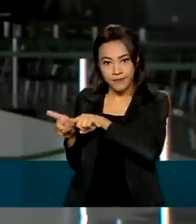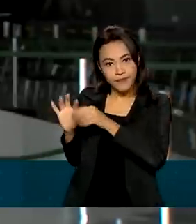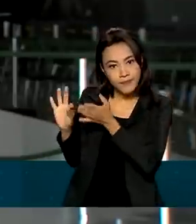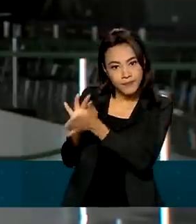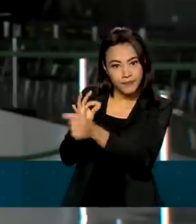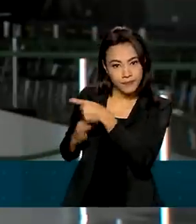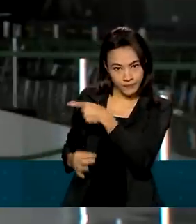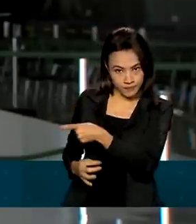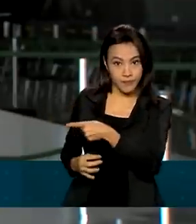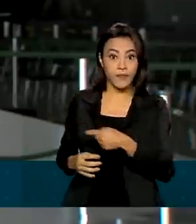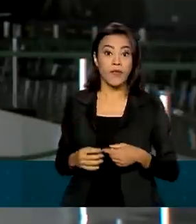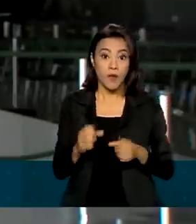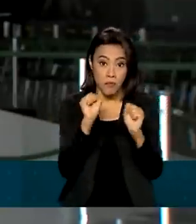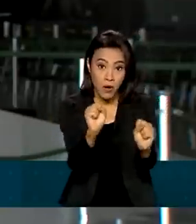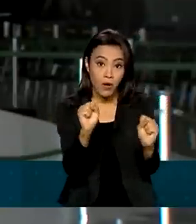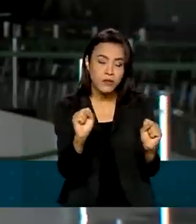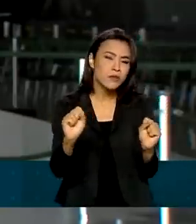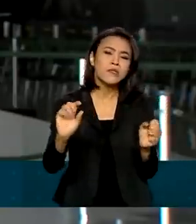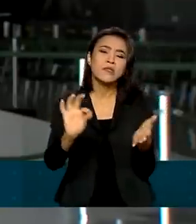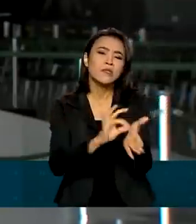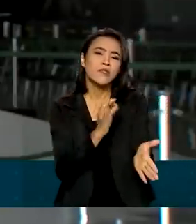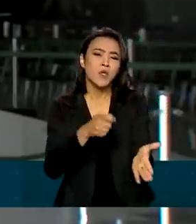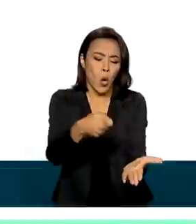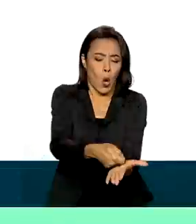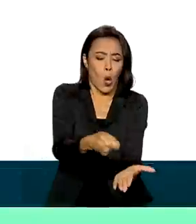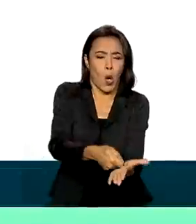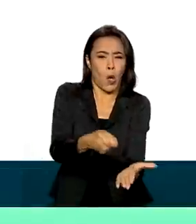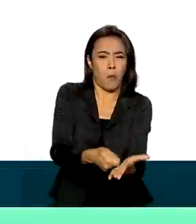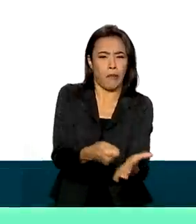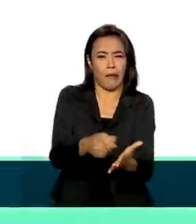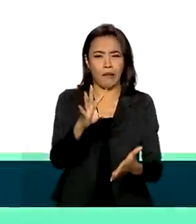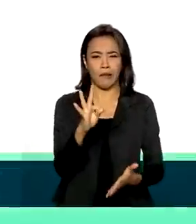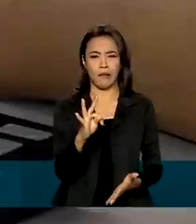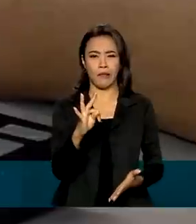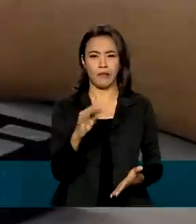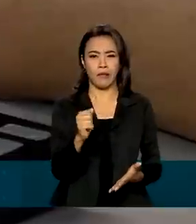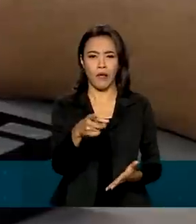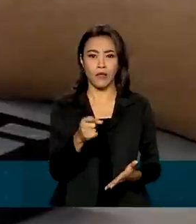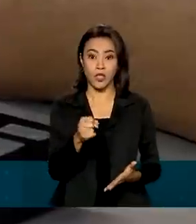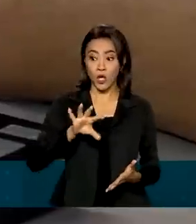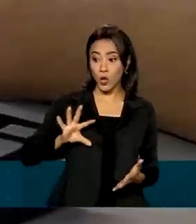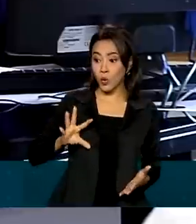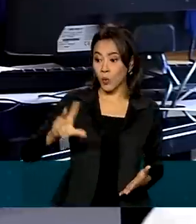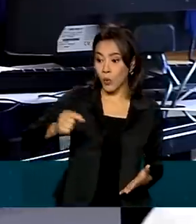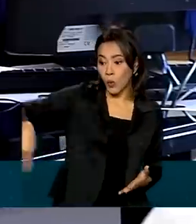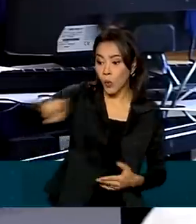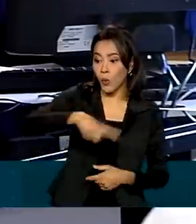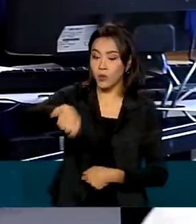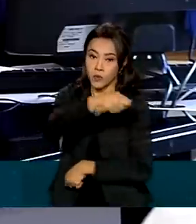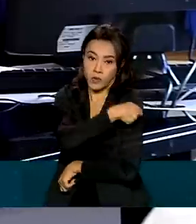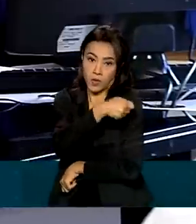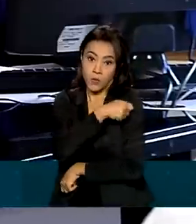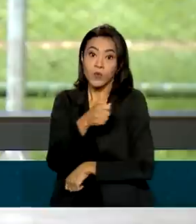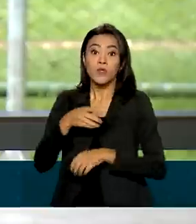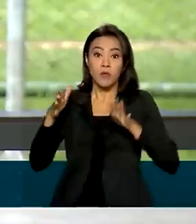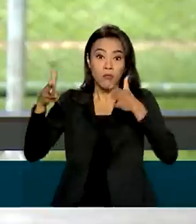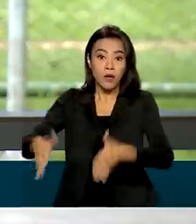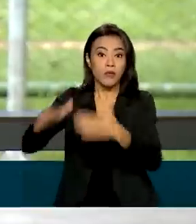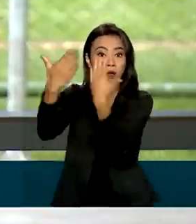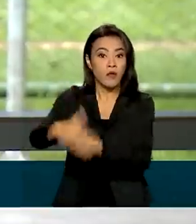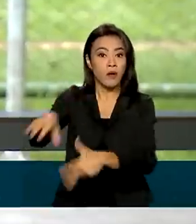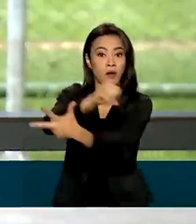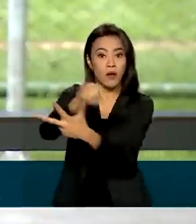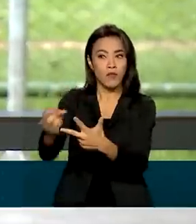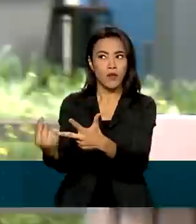Podem se inscrever sem cobrança de taxa todos os estudantes que participaram do Exame Nacional do Ensino Médio de